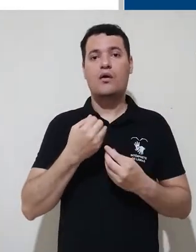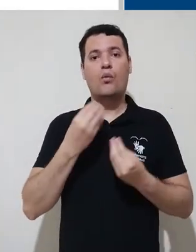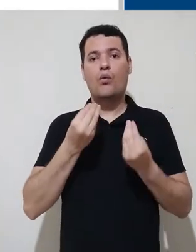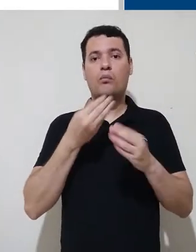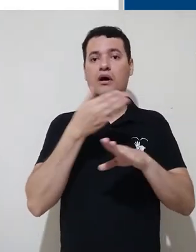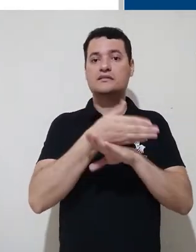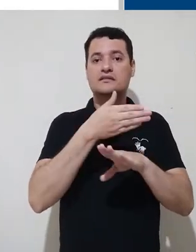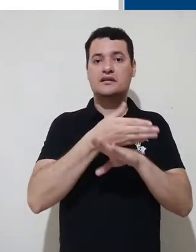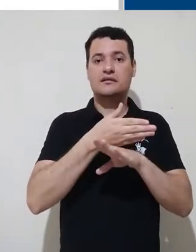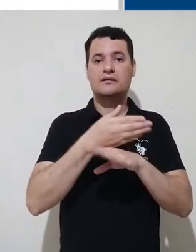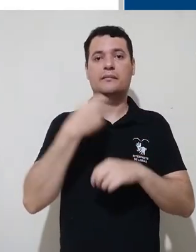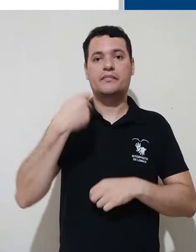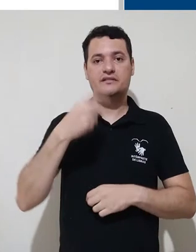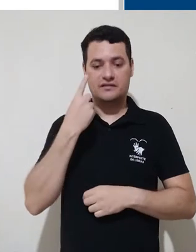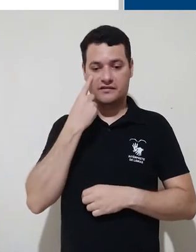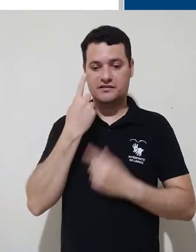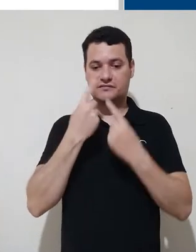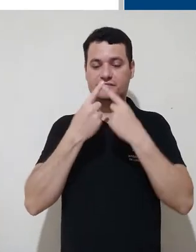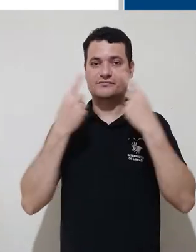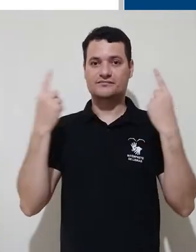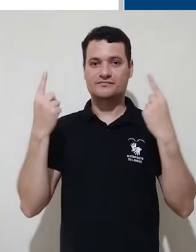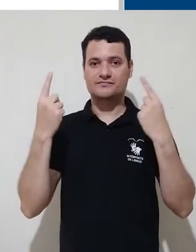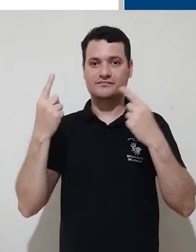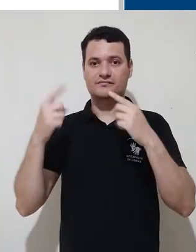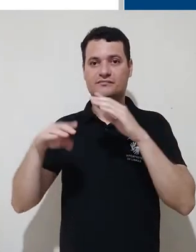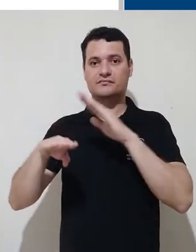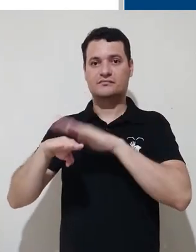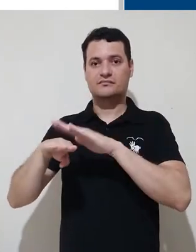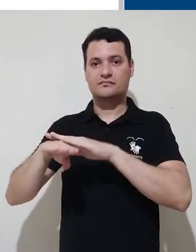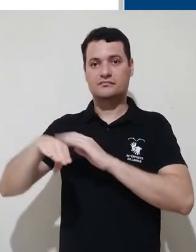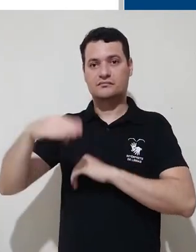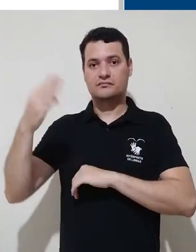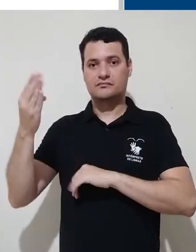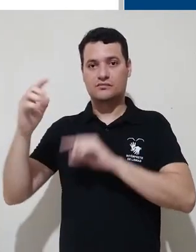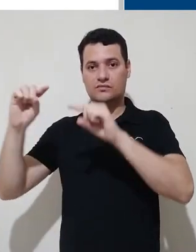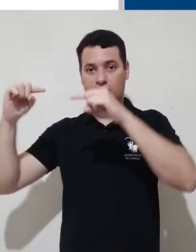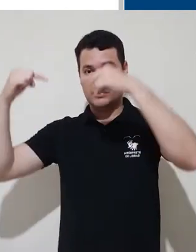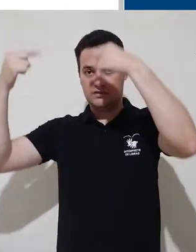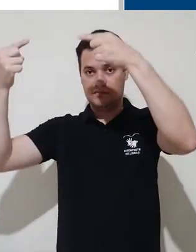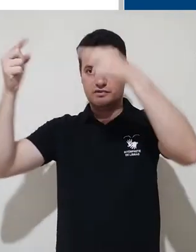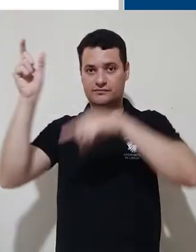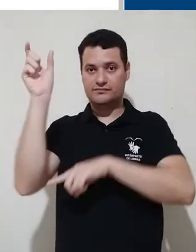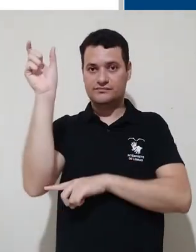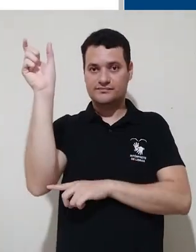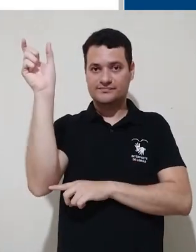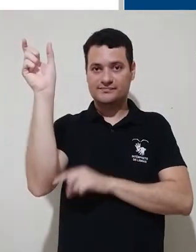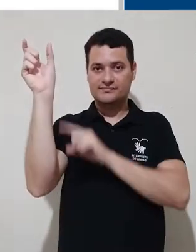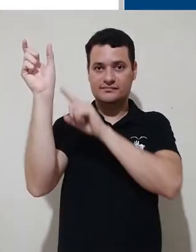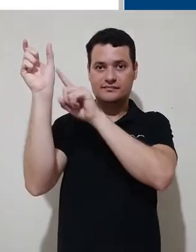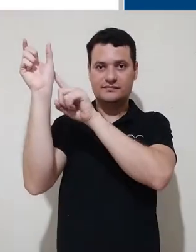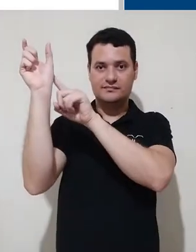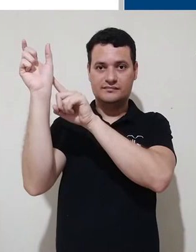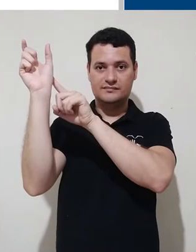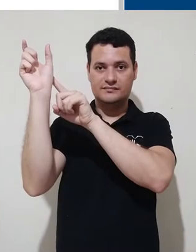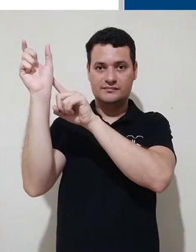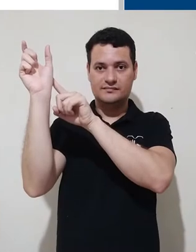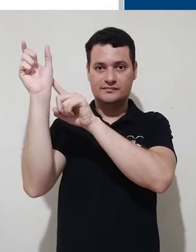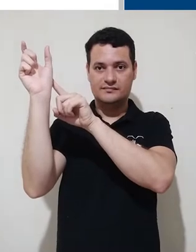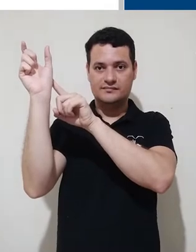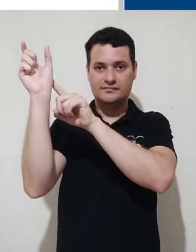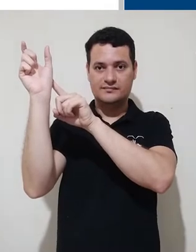para acessar, você precisa vir aqui no canto superior à direita da